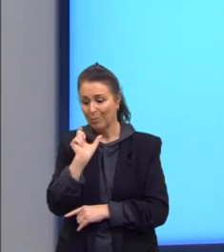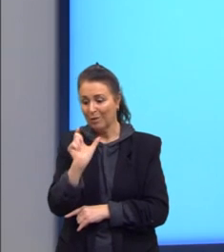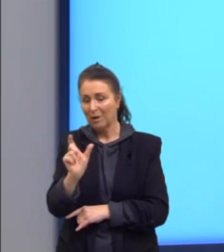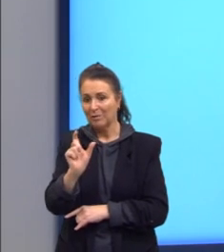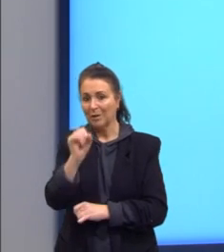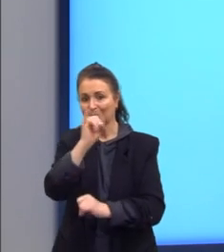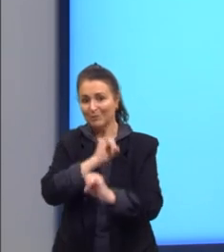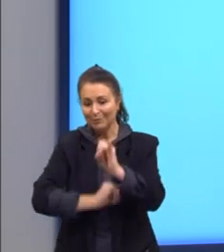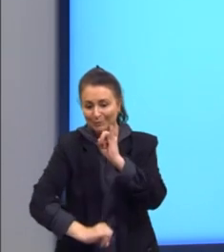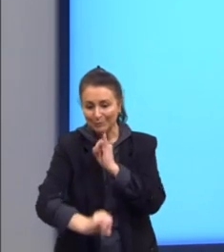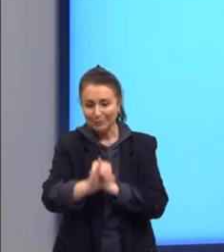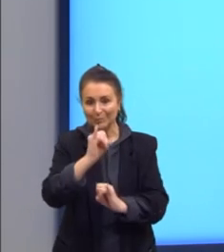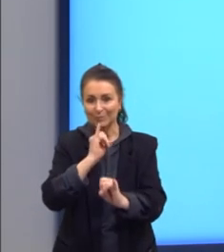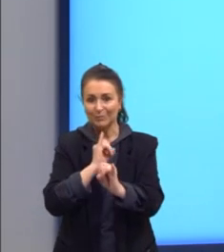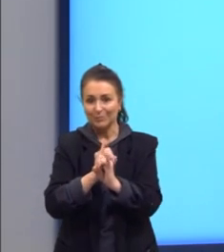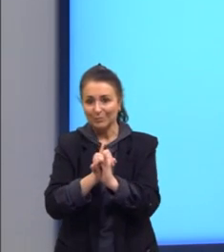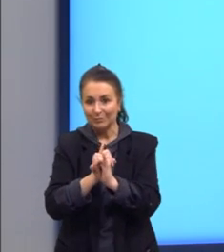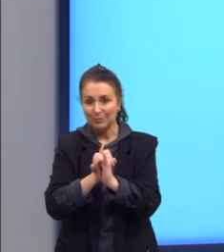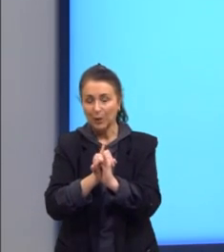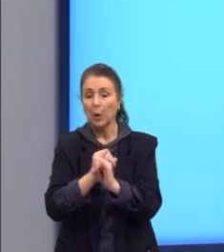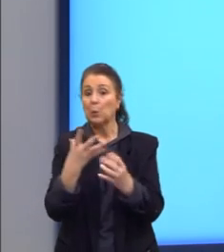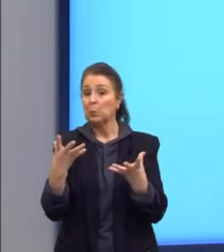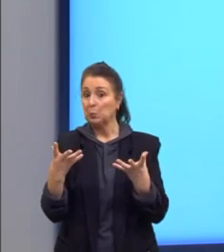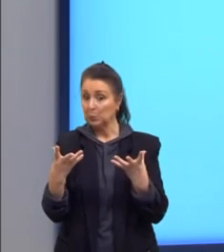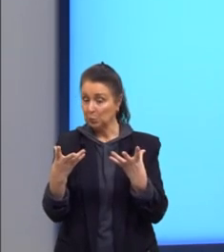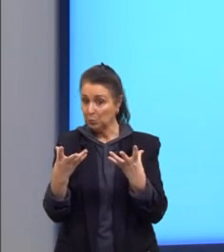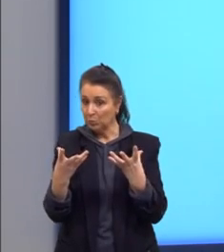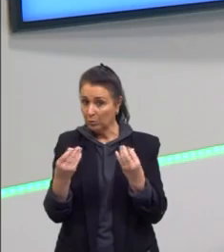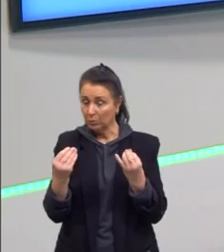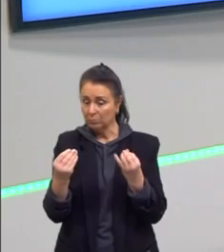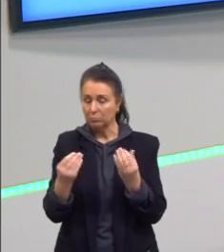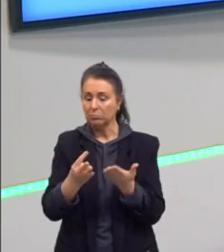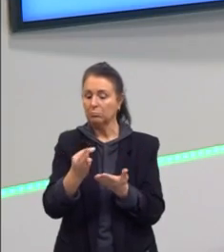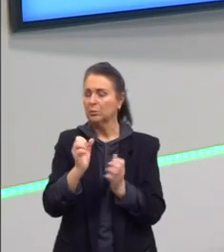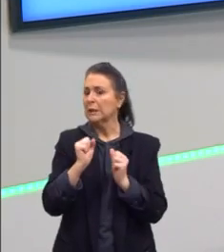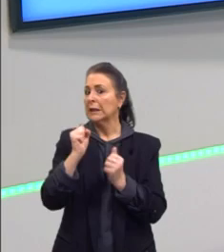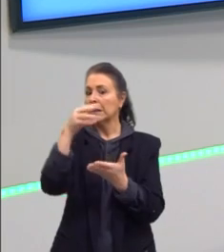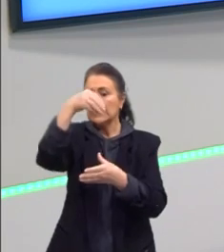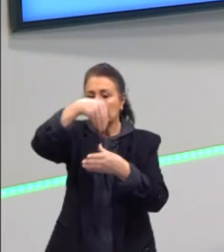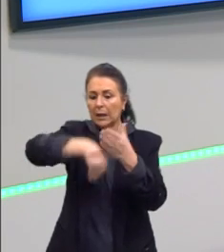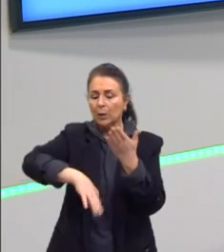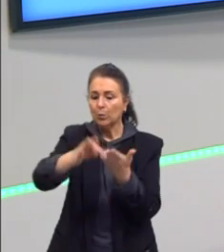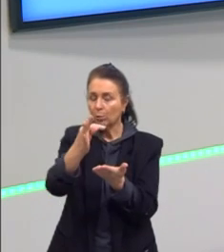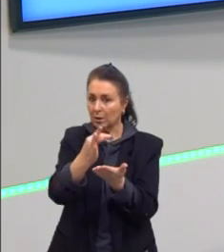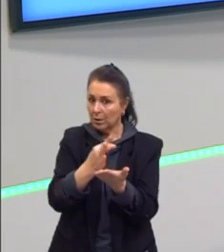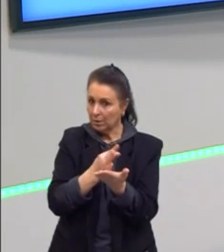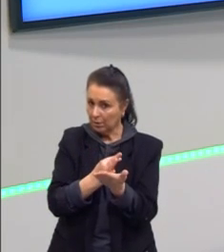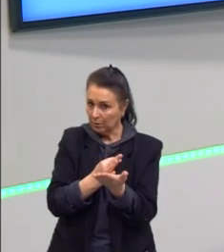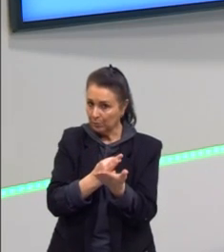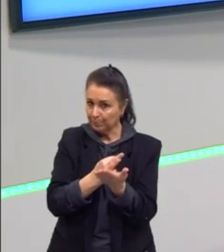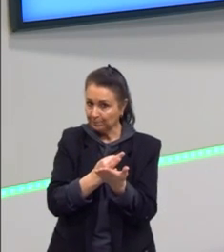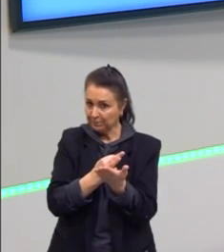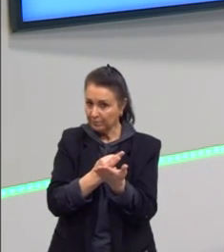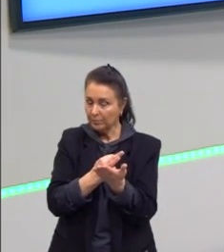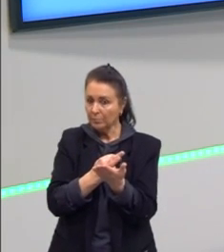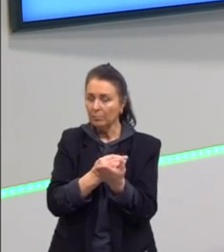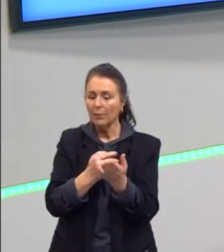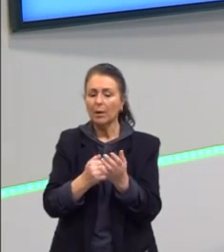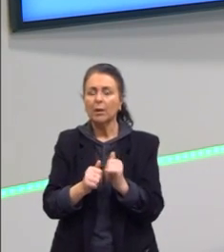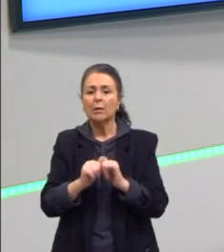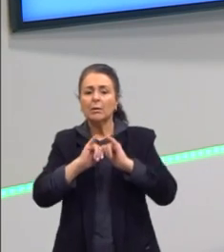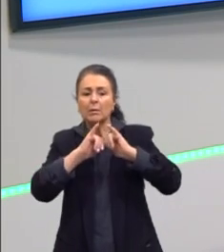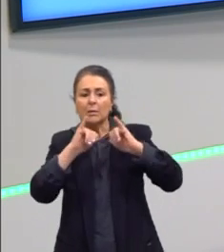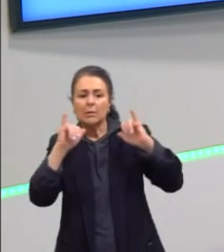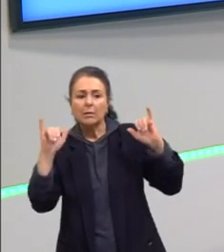coisa. seja em textos. Então, uma questão ali que vai trazer um texto que fala